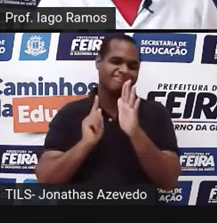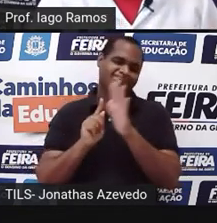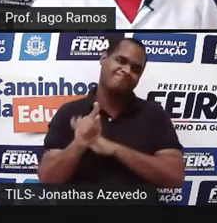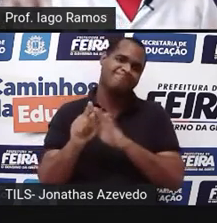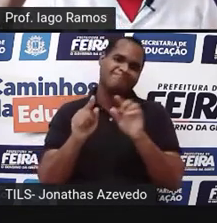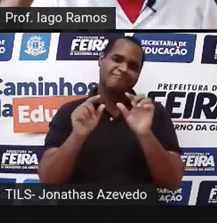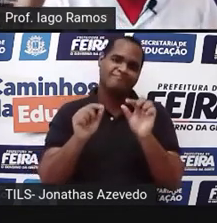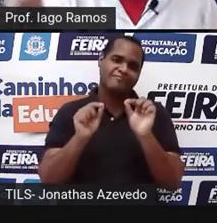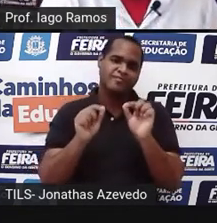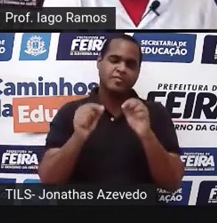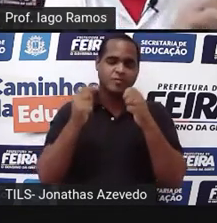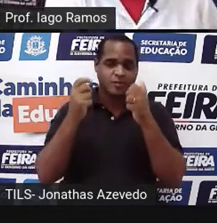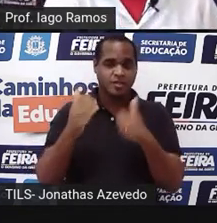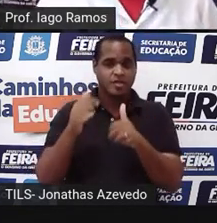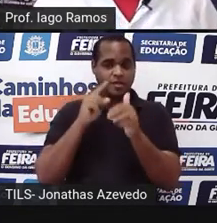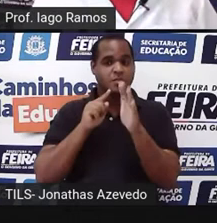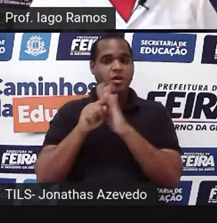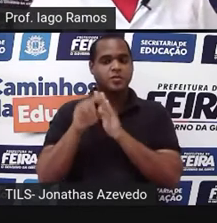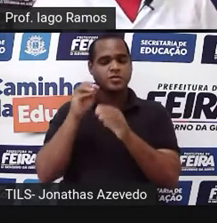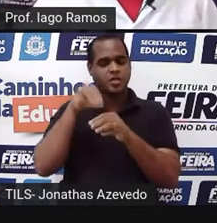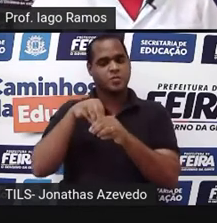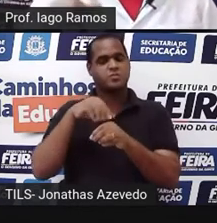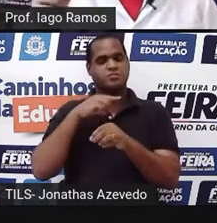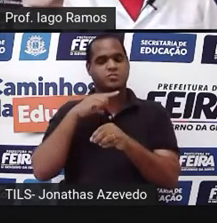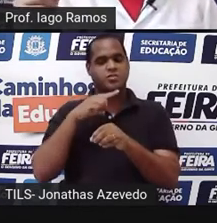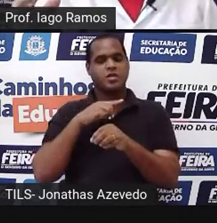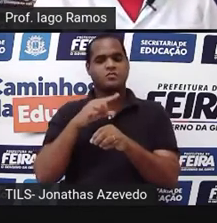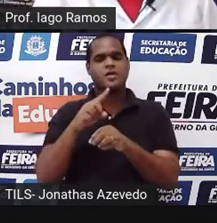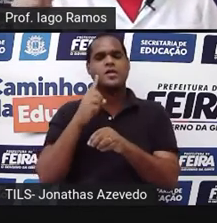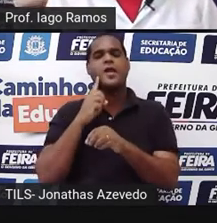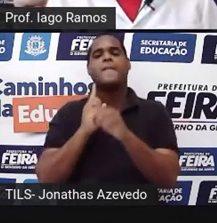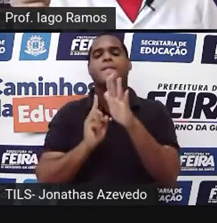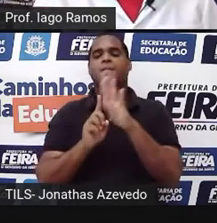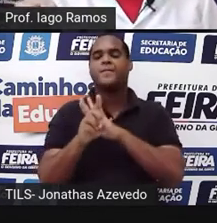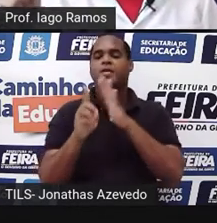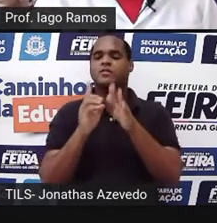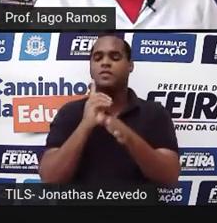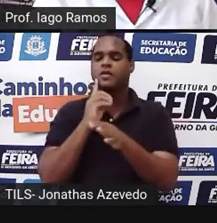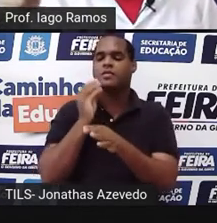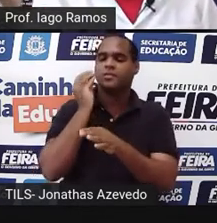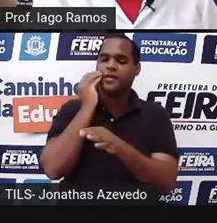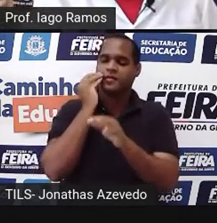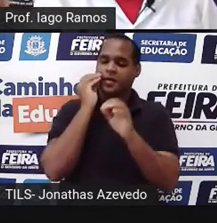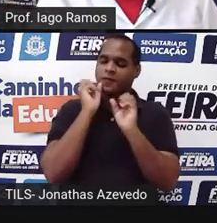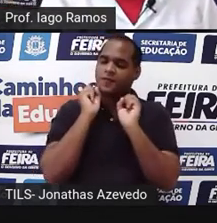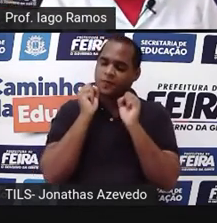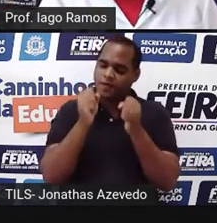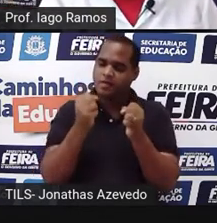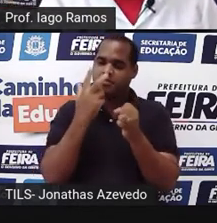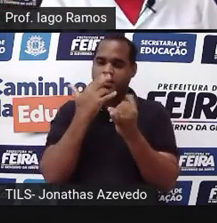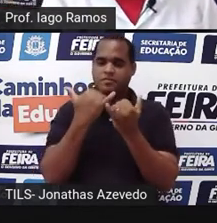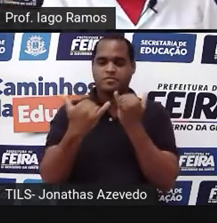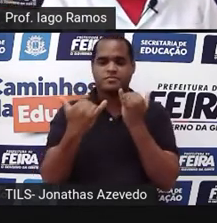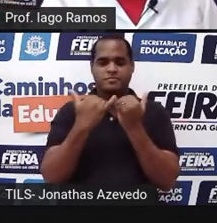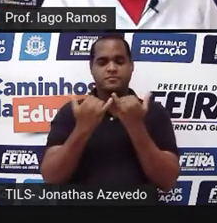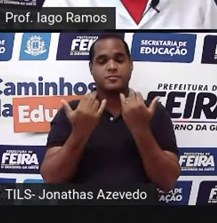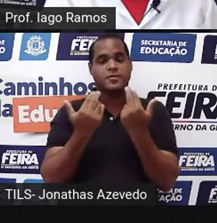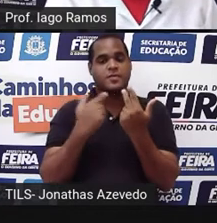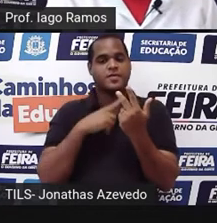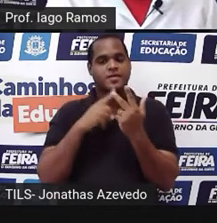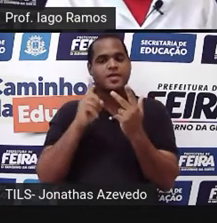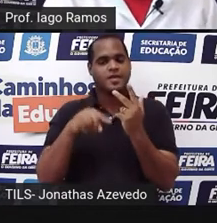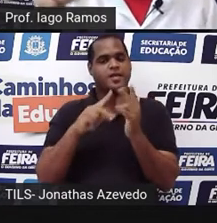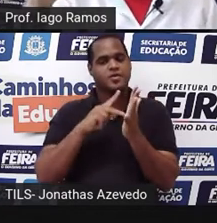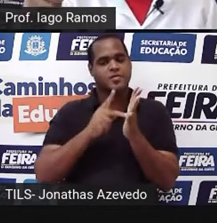dentro disso daí, ó. A gente pensando, tentando pensar semelhança com figuras